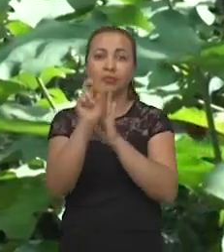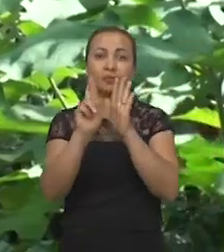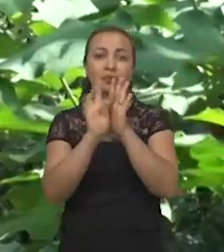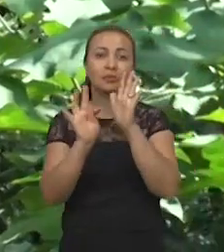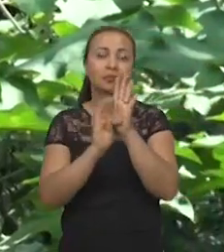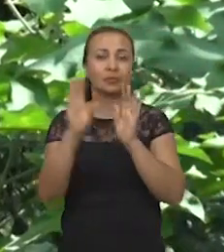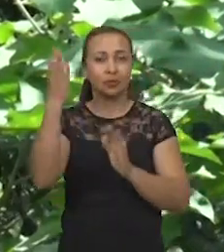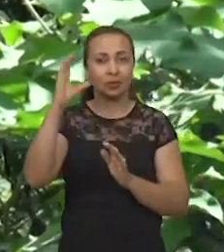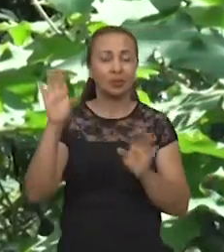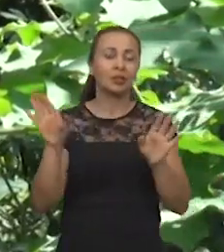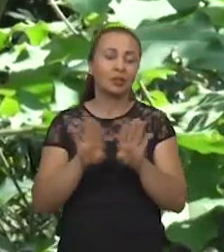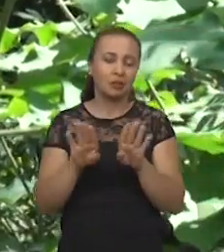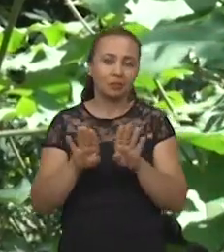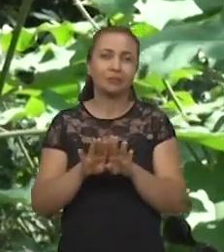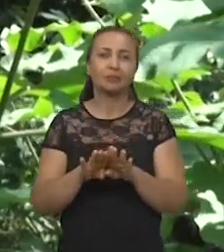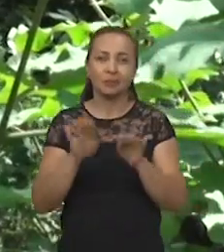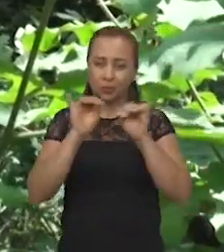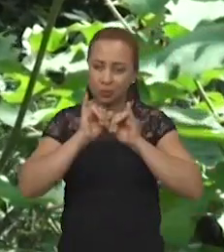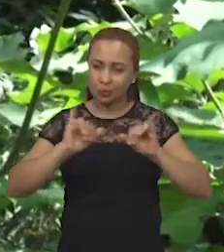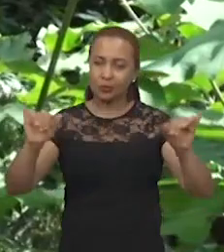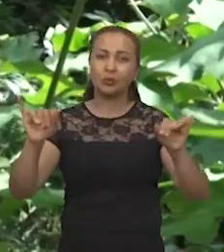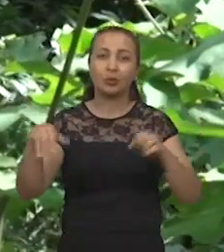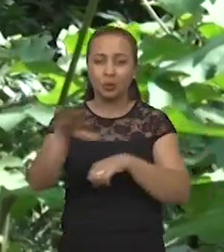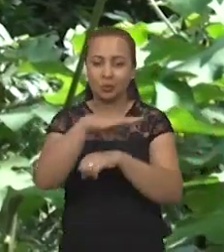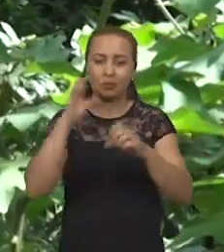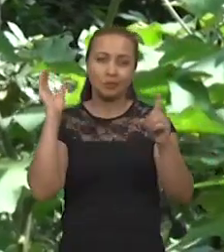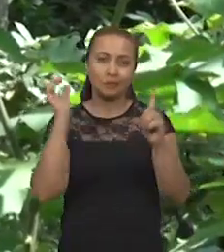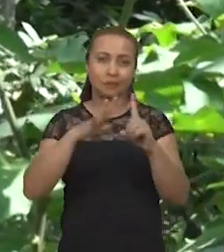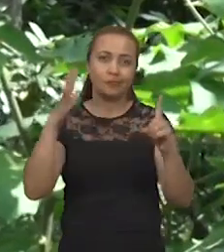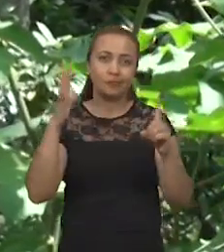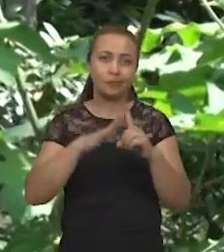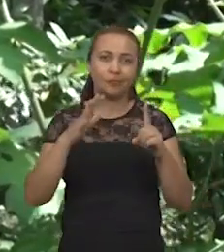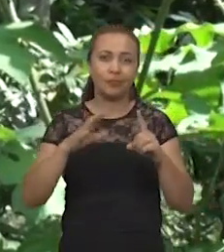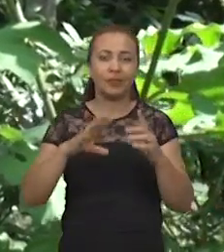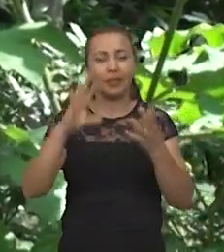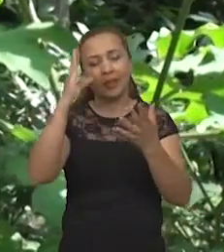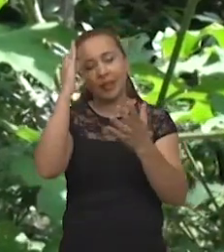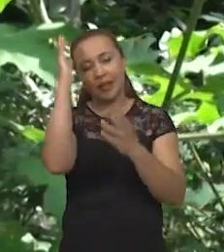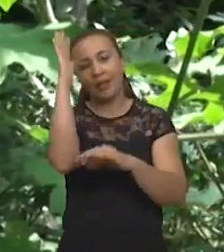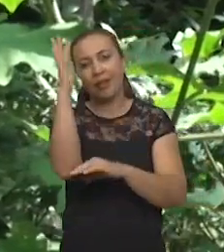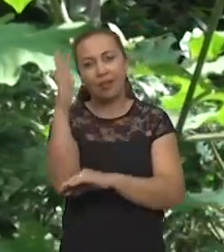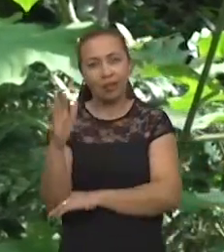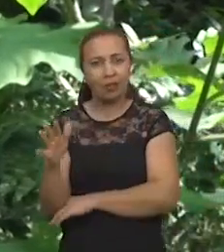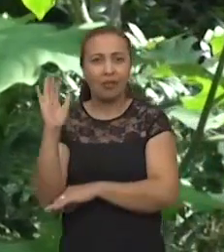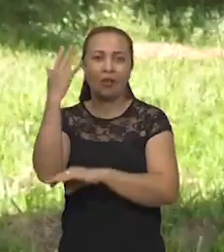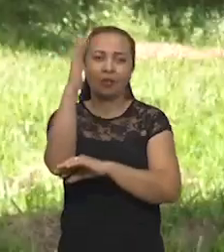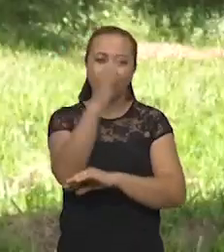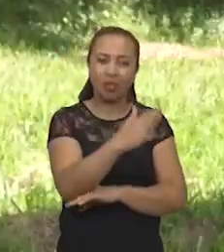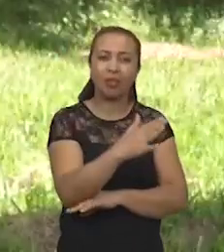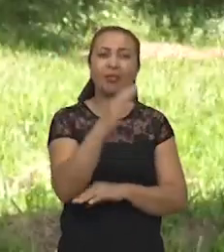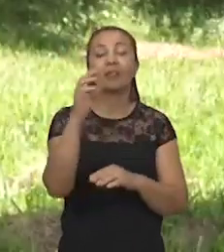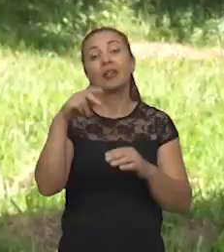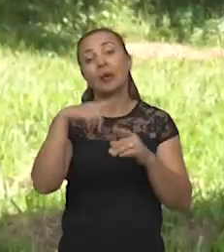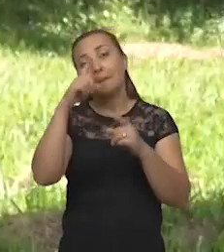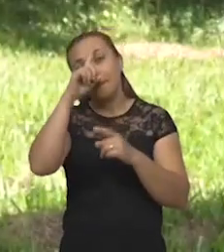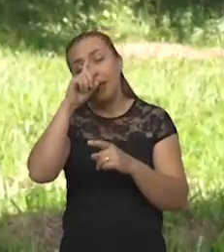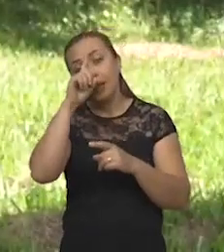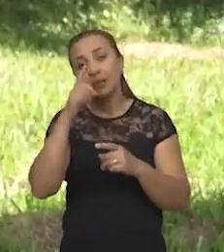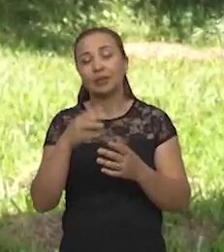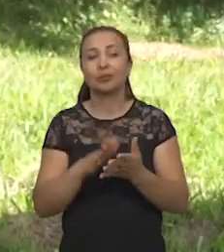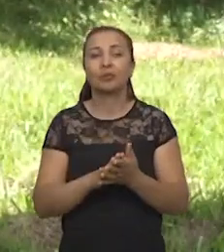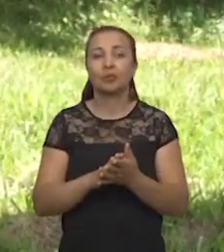científicos, recentemente, sobre a influência da fragmentação florestal aqui na Mata Atlântica. com uma alta